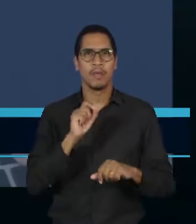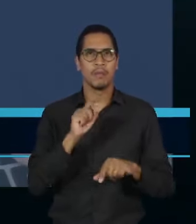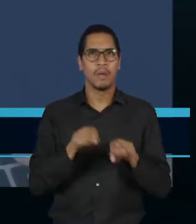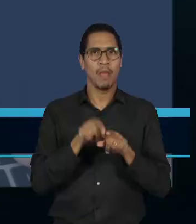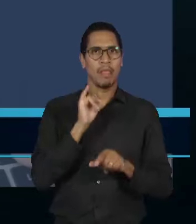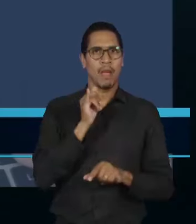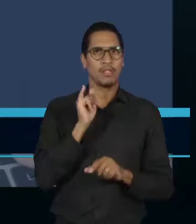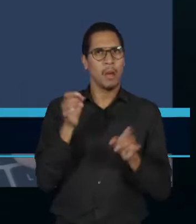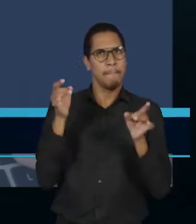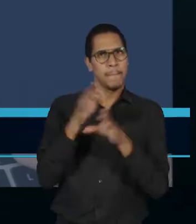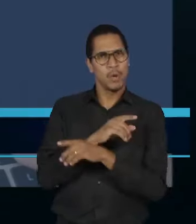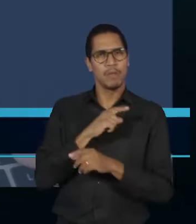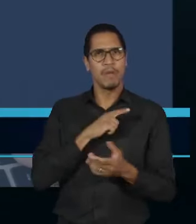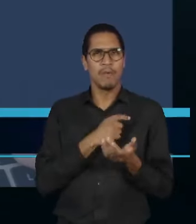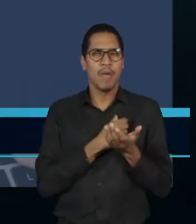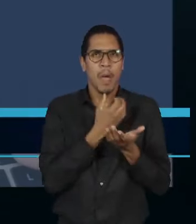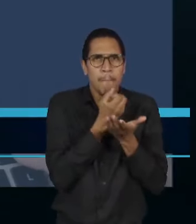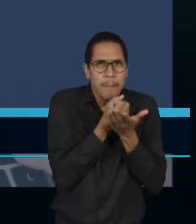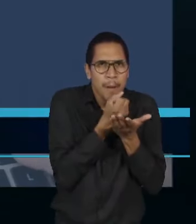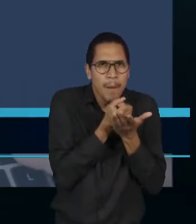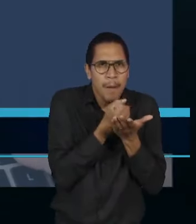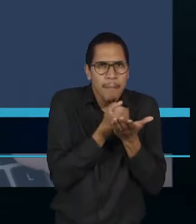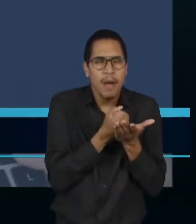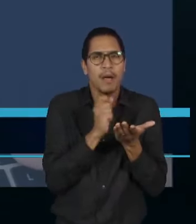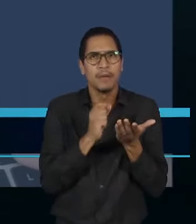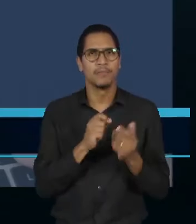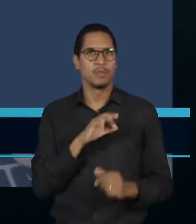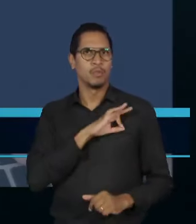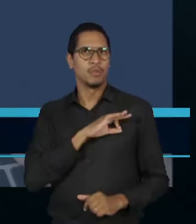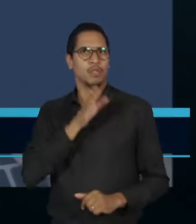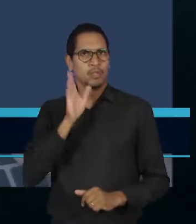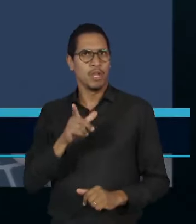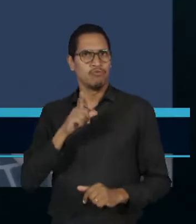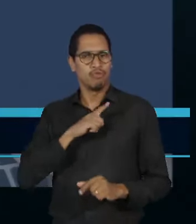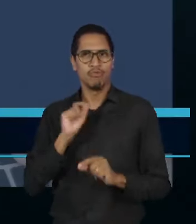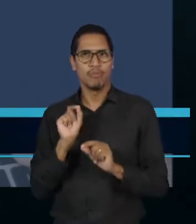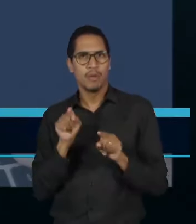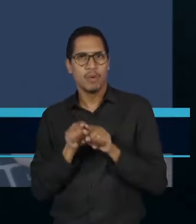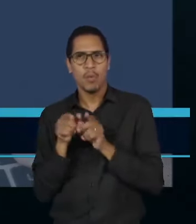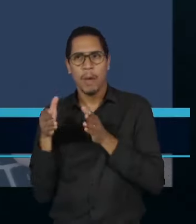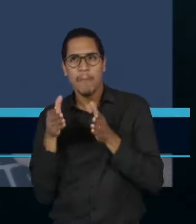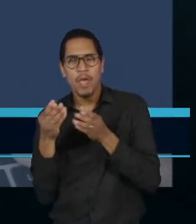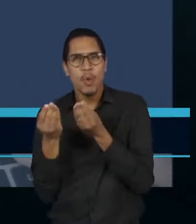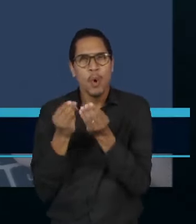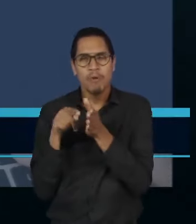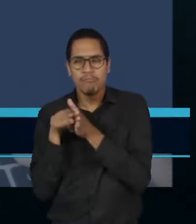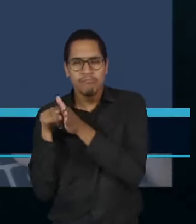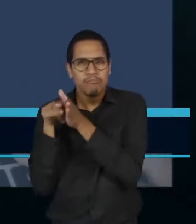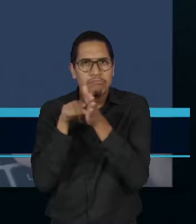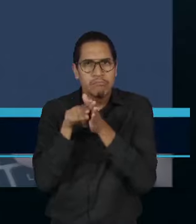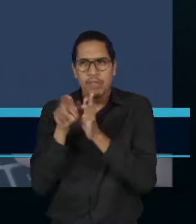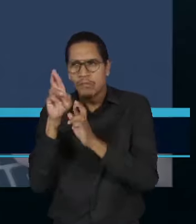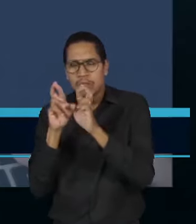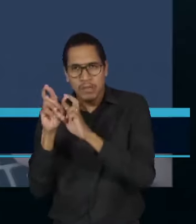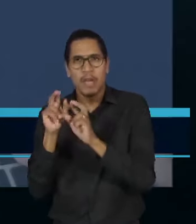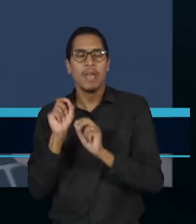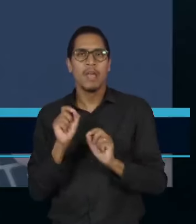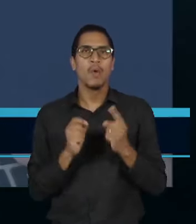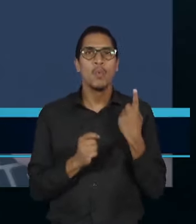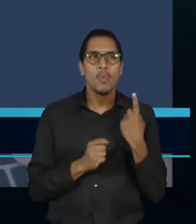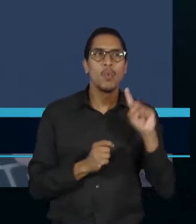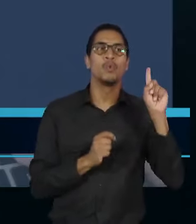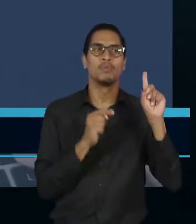em um dos áudios e ele respondeu que os policiais já tinham uma linha de investigação, que foi ouvido por último para fechar os